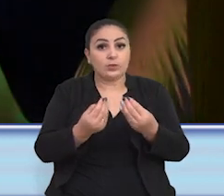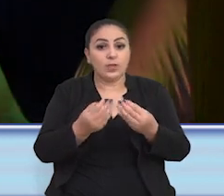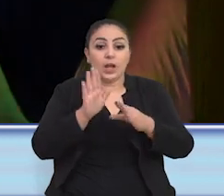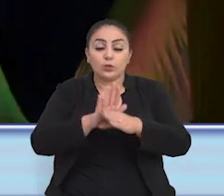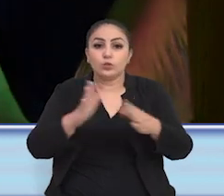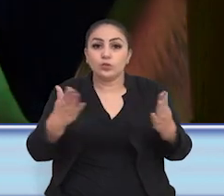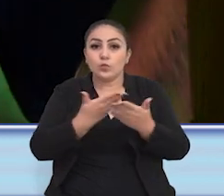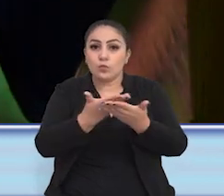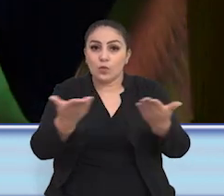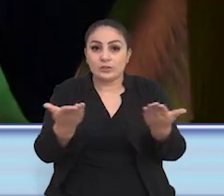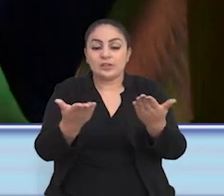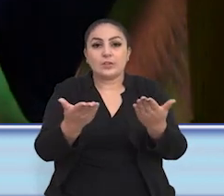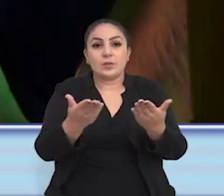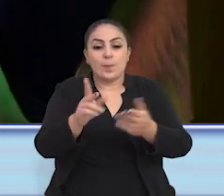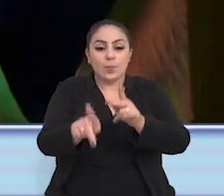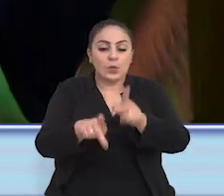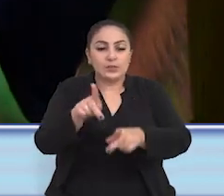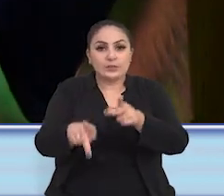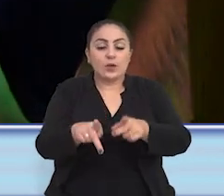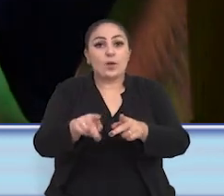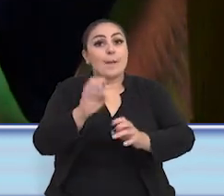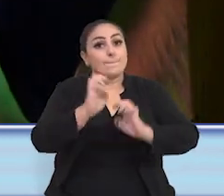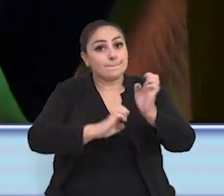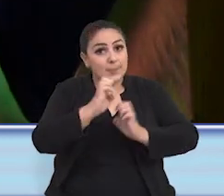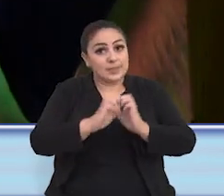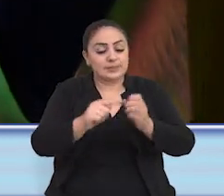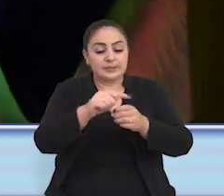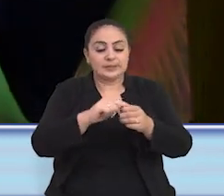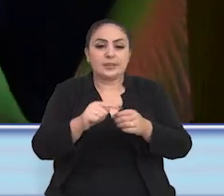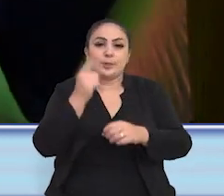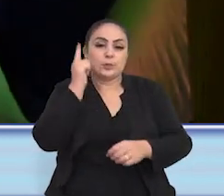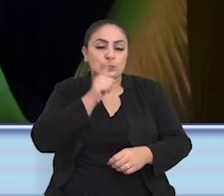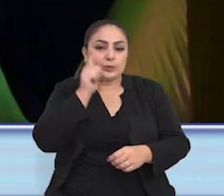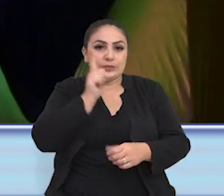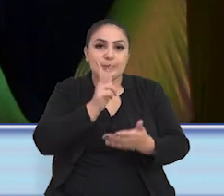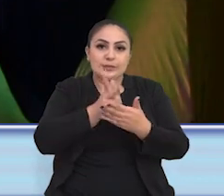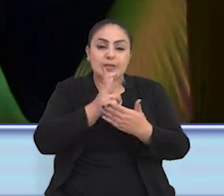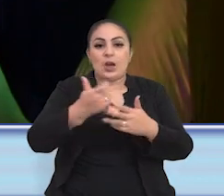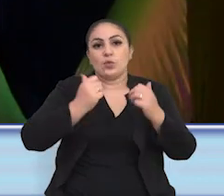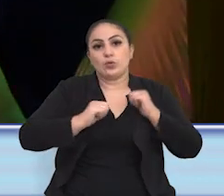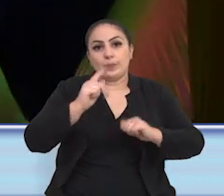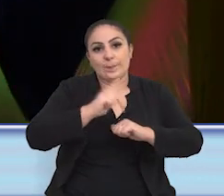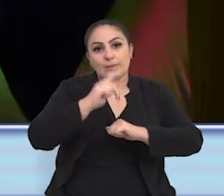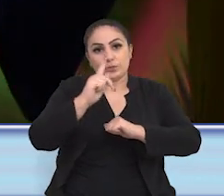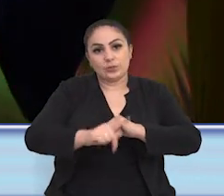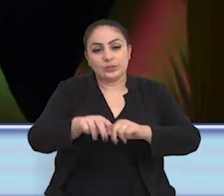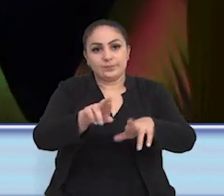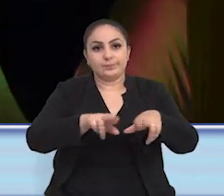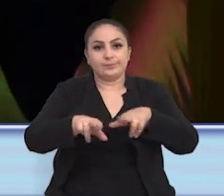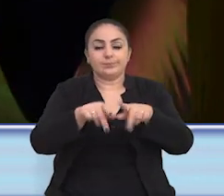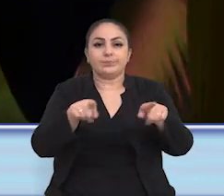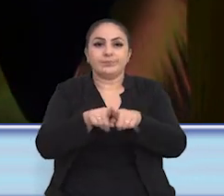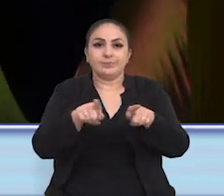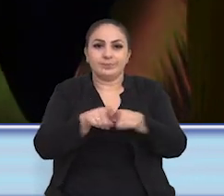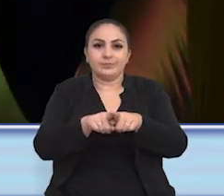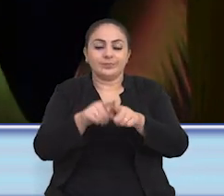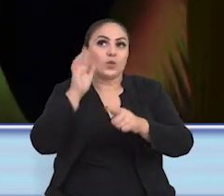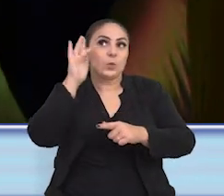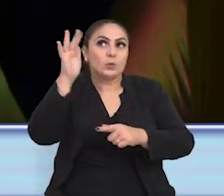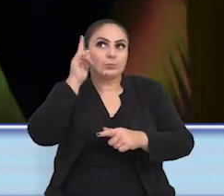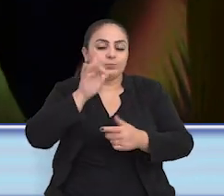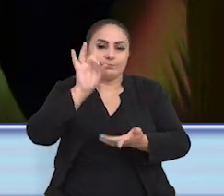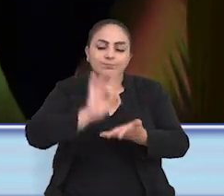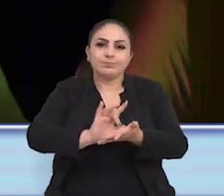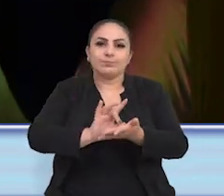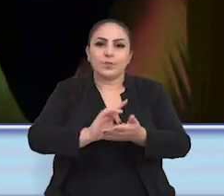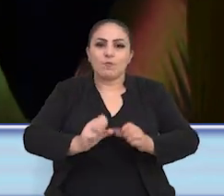muito da ajuda de vocês, como público, dos empresários da cidade, para que mantenham os atores de Passo Fundo e da região com os